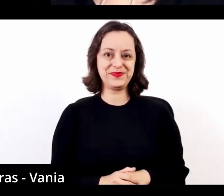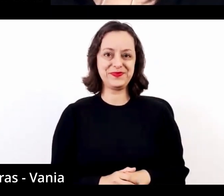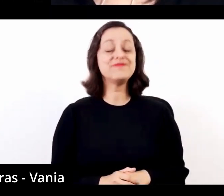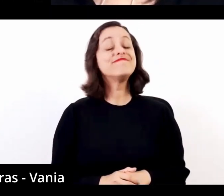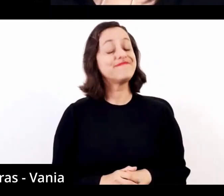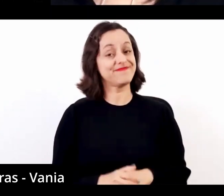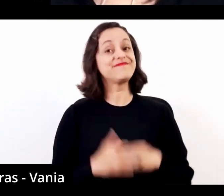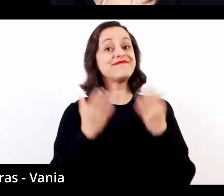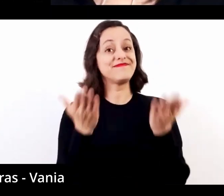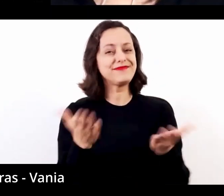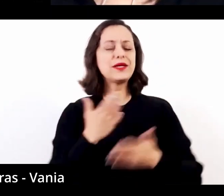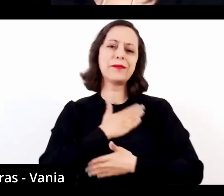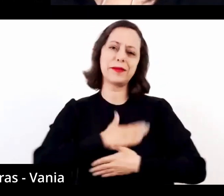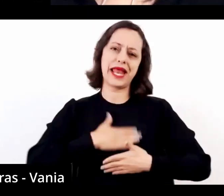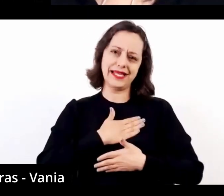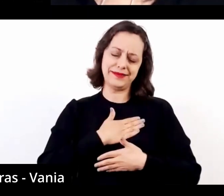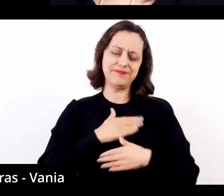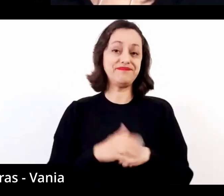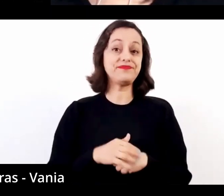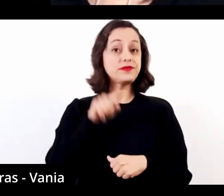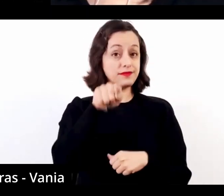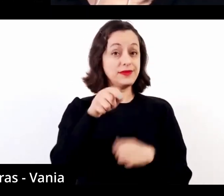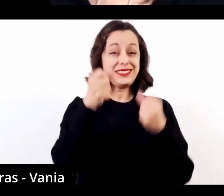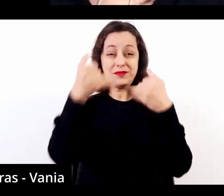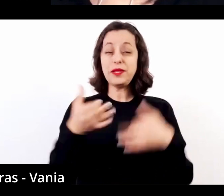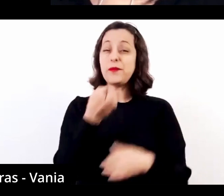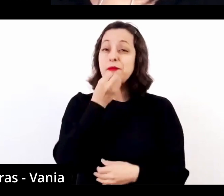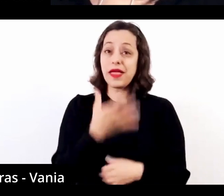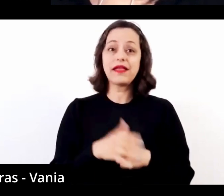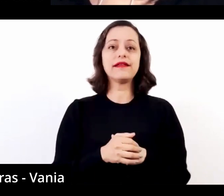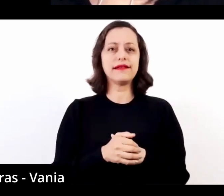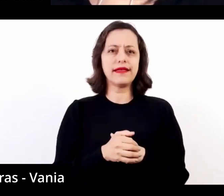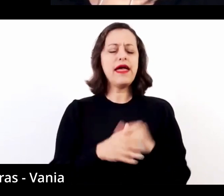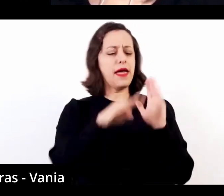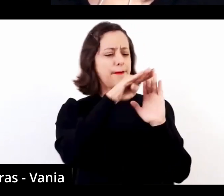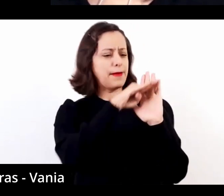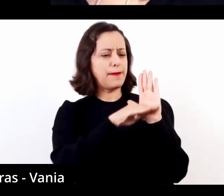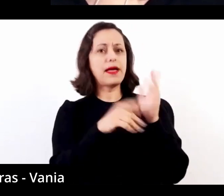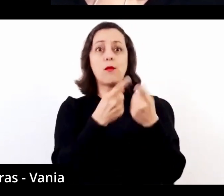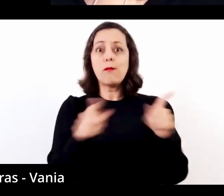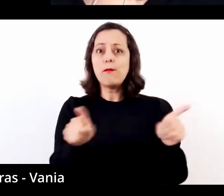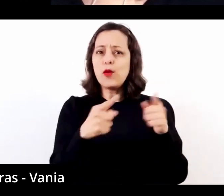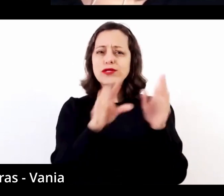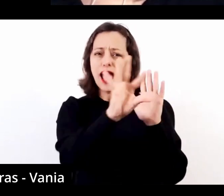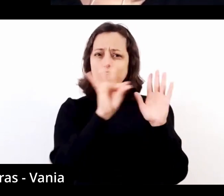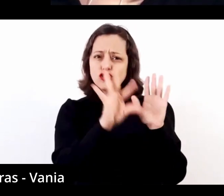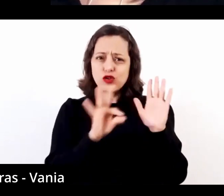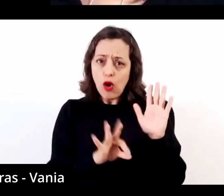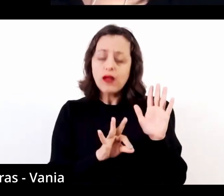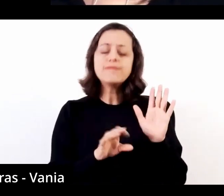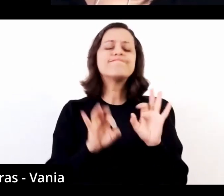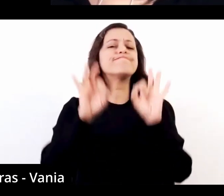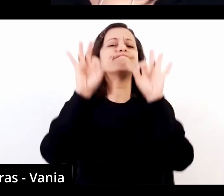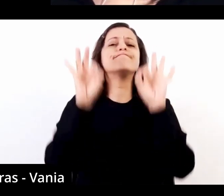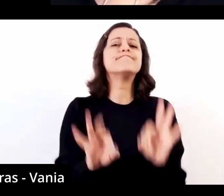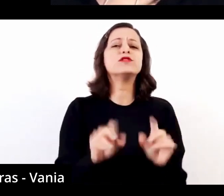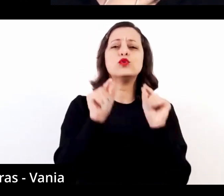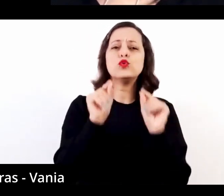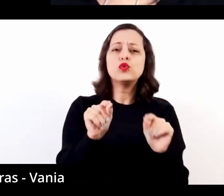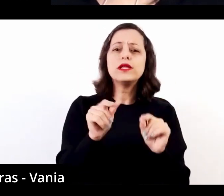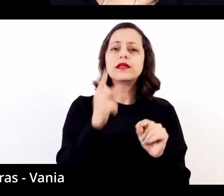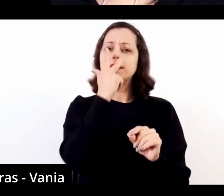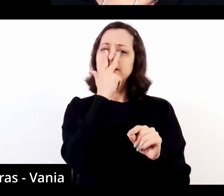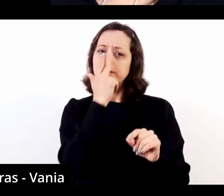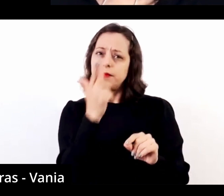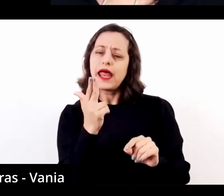Pois não, Helen. Com prazer. Você definiu muito bem. O repertório do Carlo é definitivamente conjugado por essa